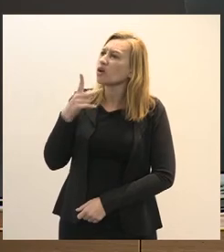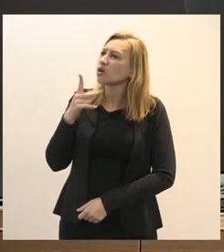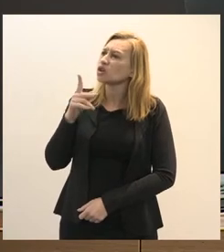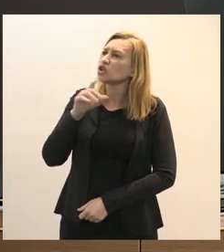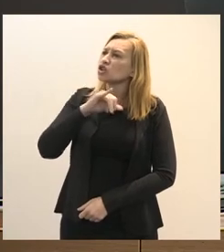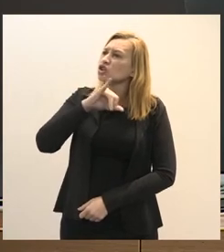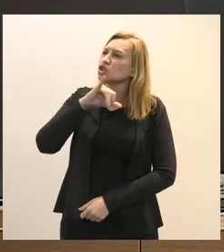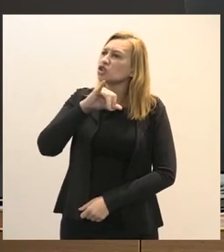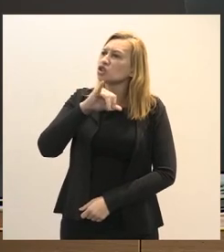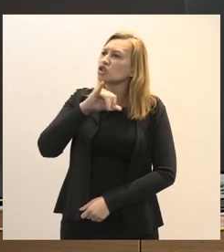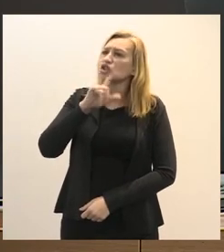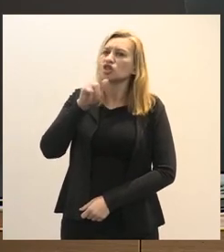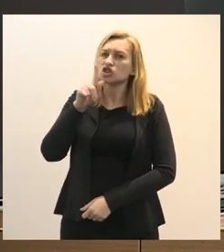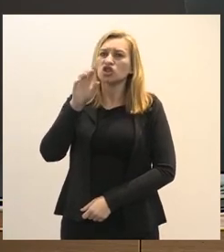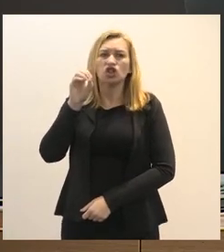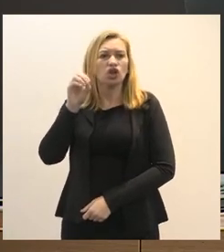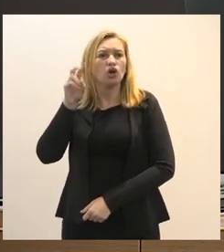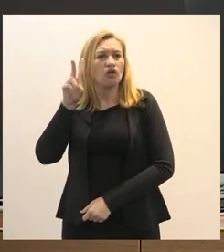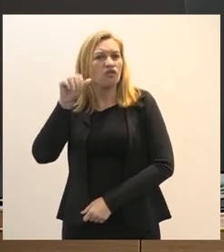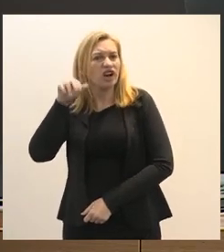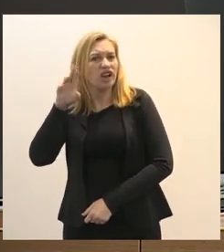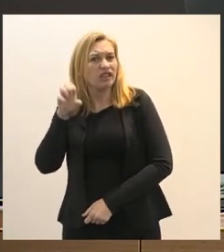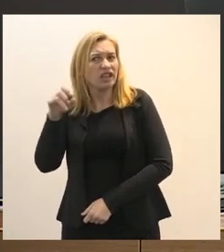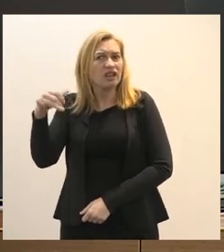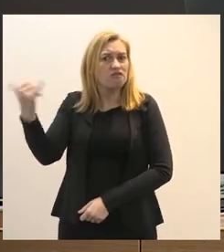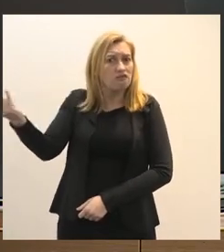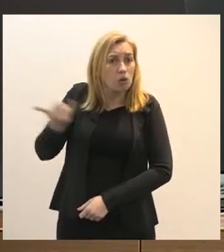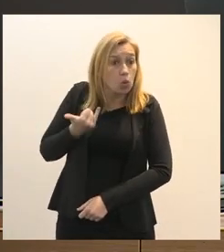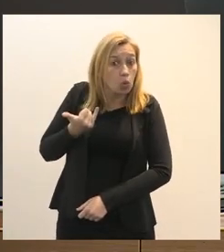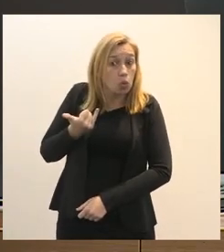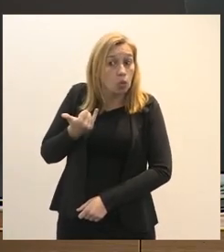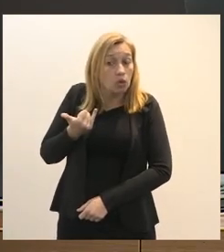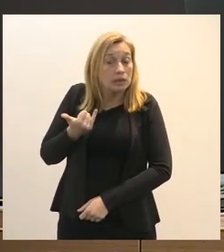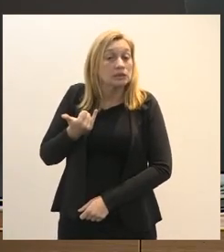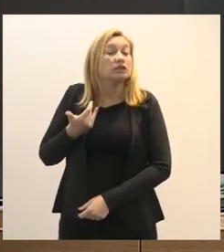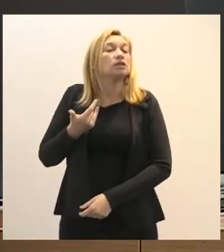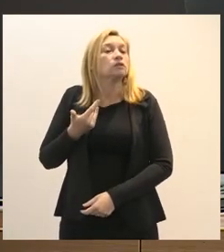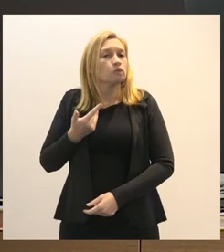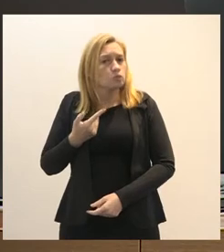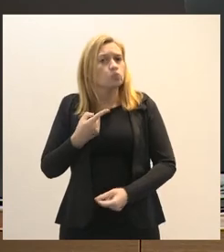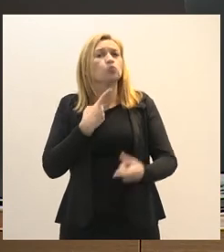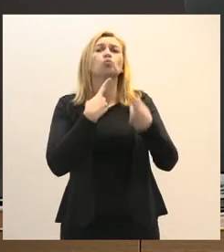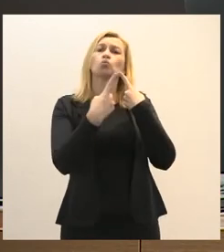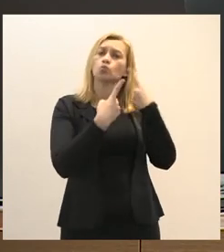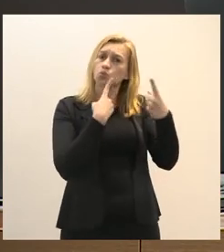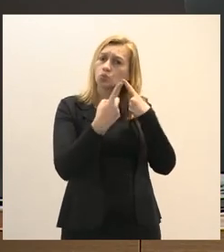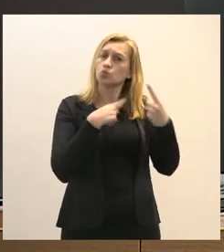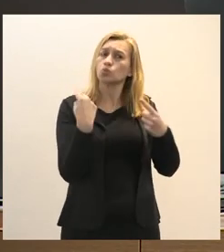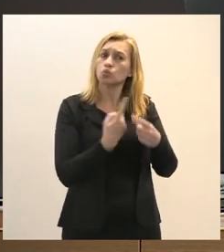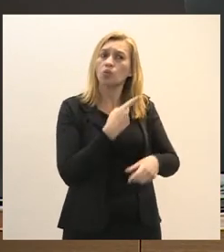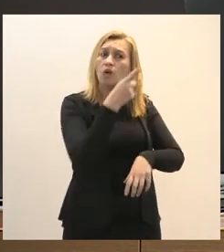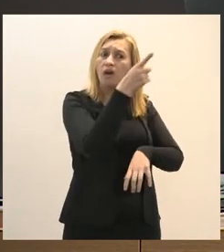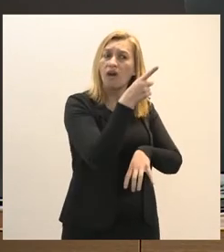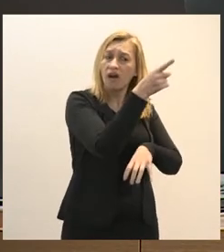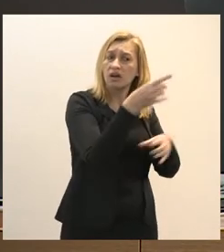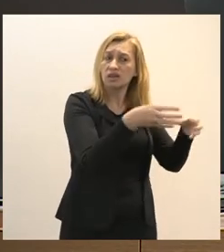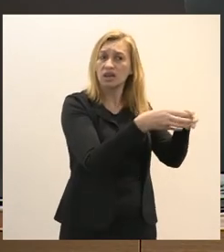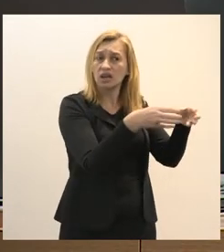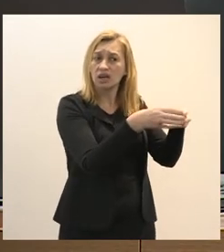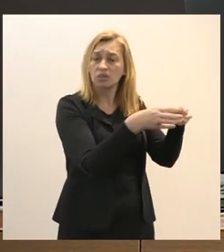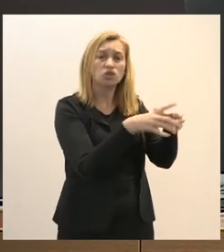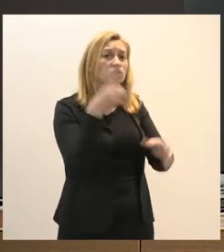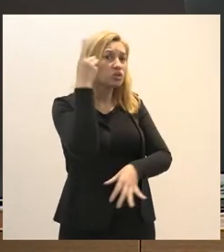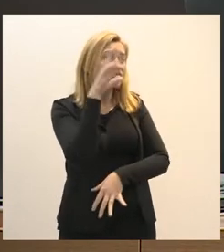Giovânio ele diz uma coisa que tem sido alvo de debate nosso lá na câmara dos deputados quando ele diz